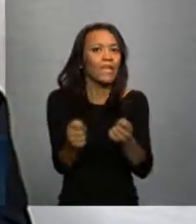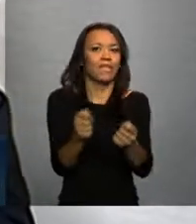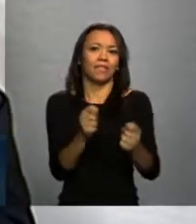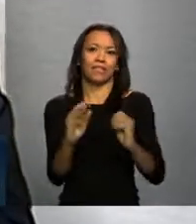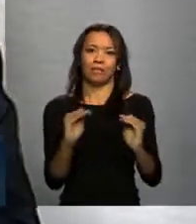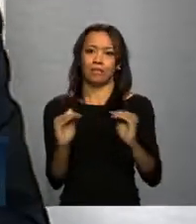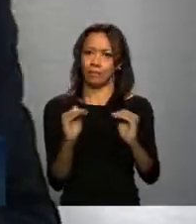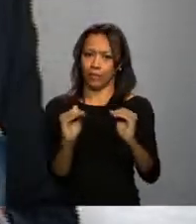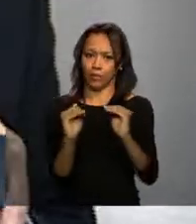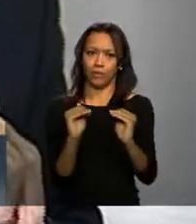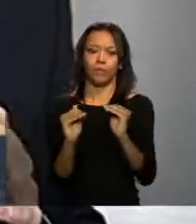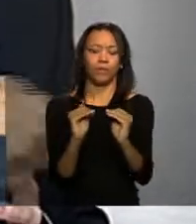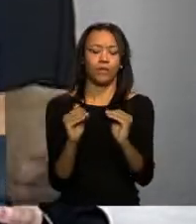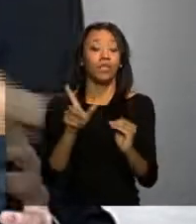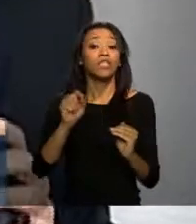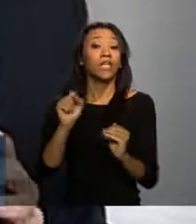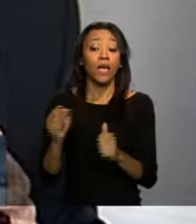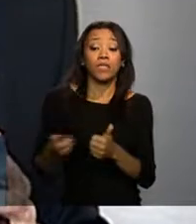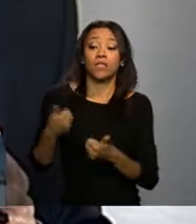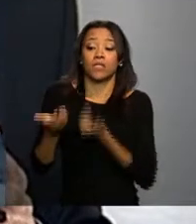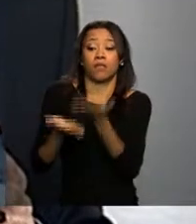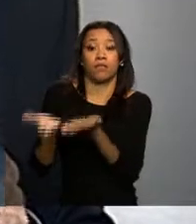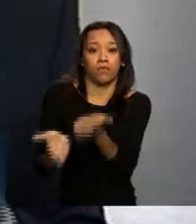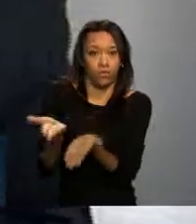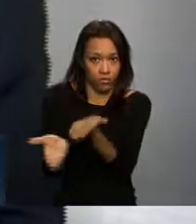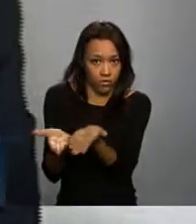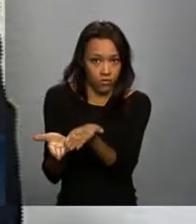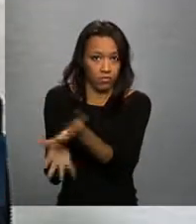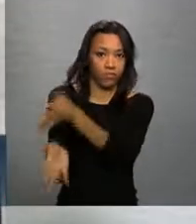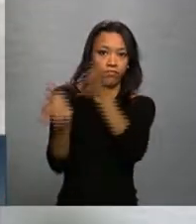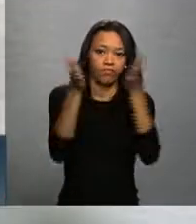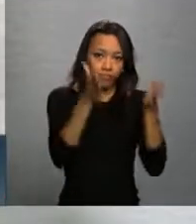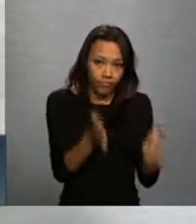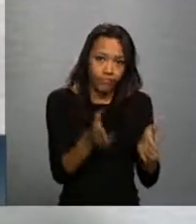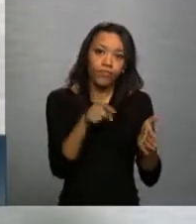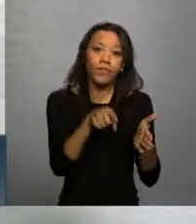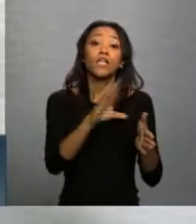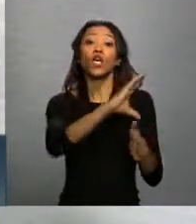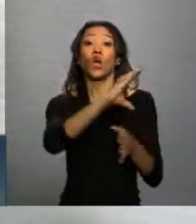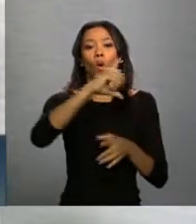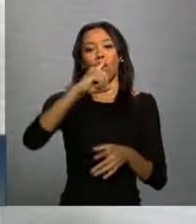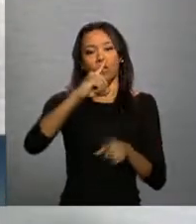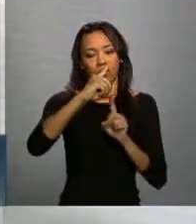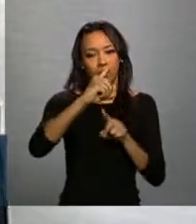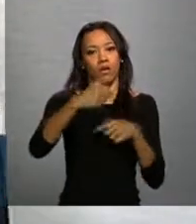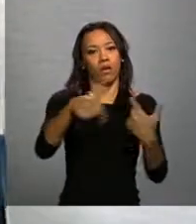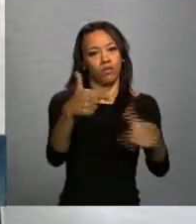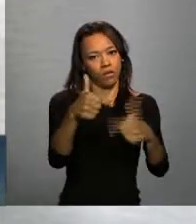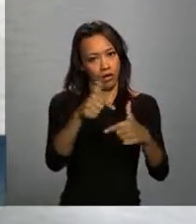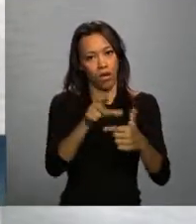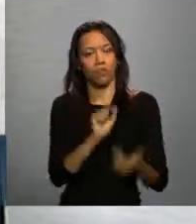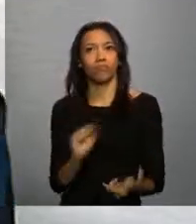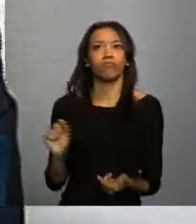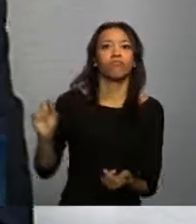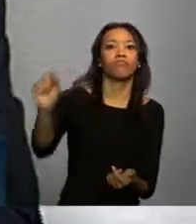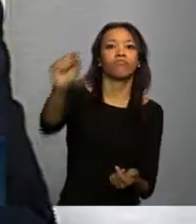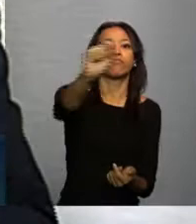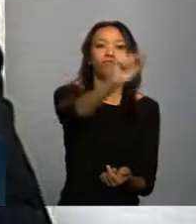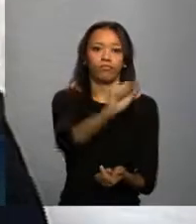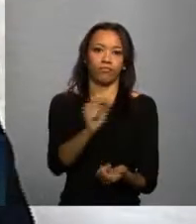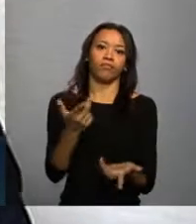nessas duas tarefas, na de prestar serviço e de coordenar os sistemas regionais de saúde.